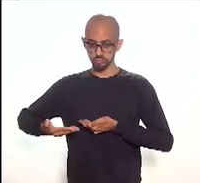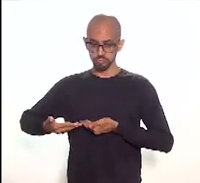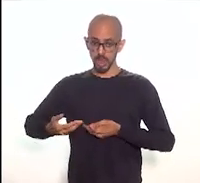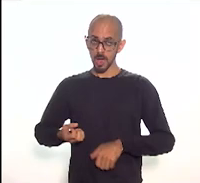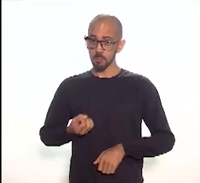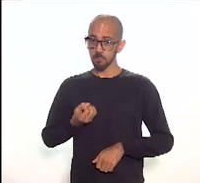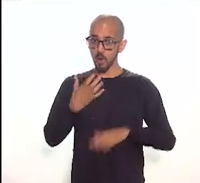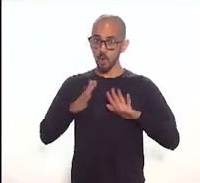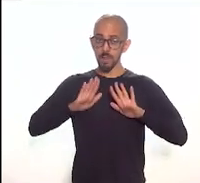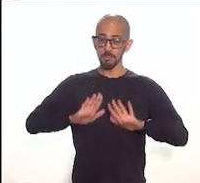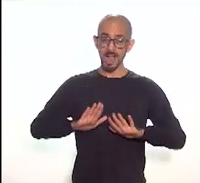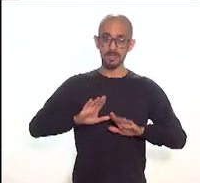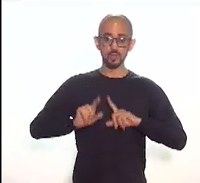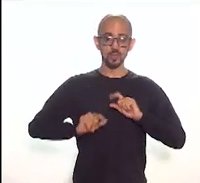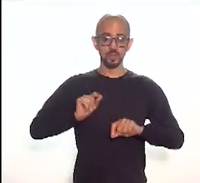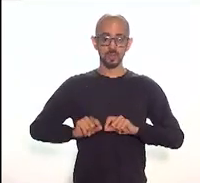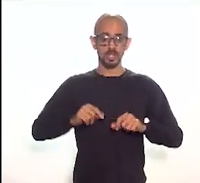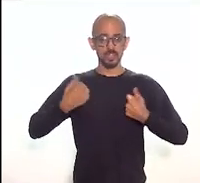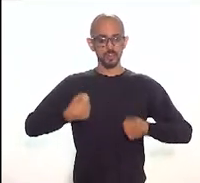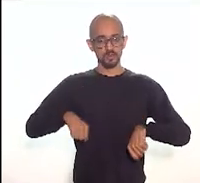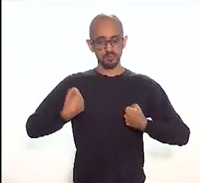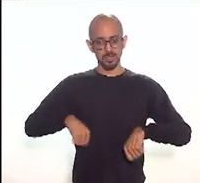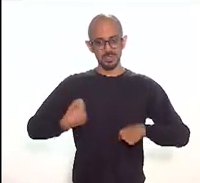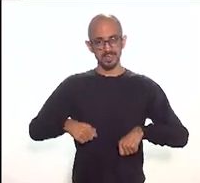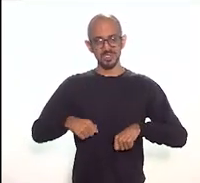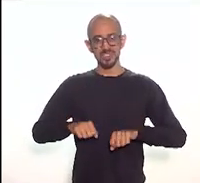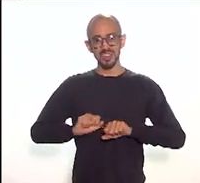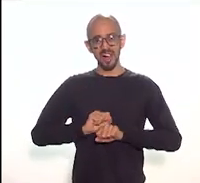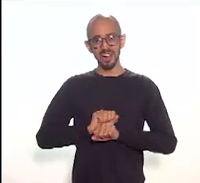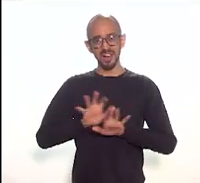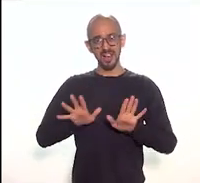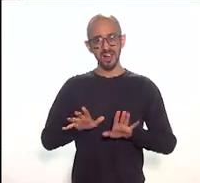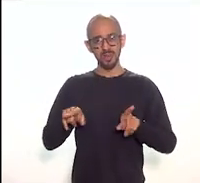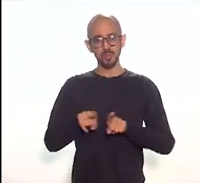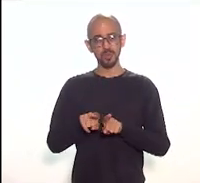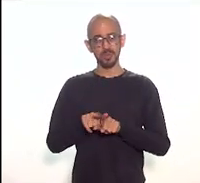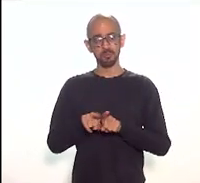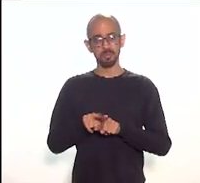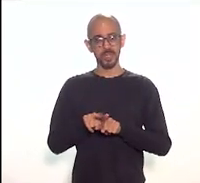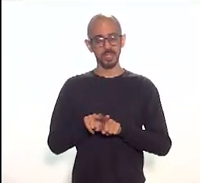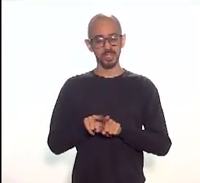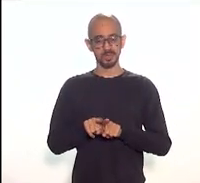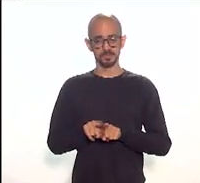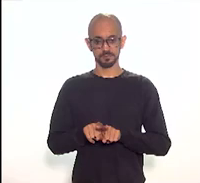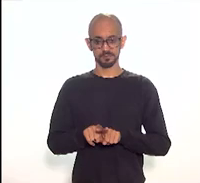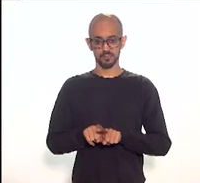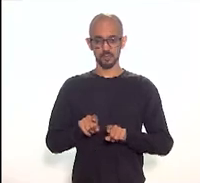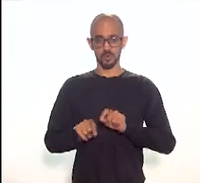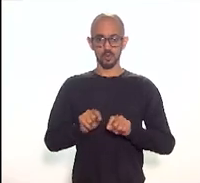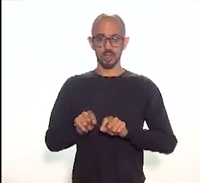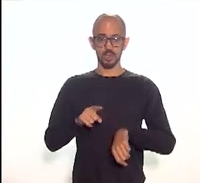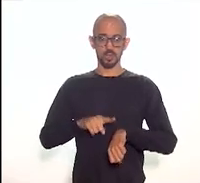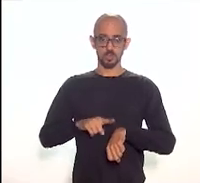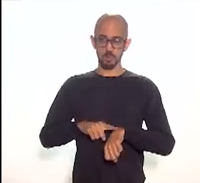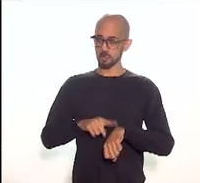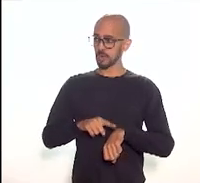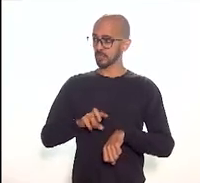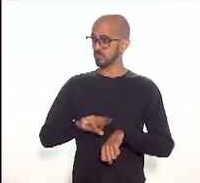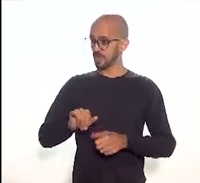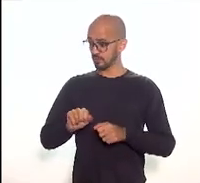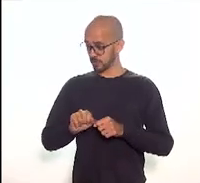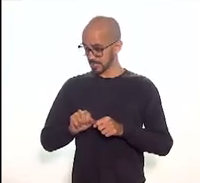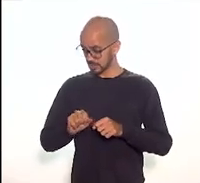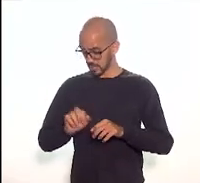boa, mas ela precisa estar muito bem definida no momento da implementação desse projeto.